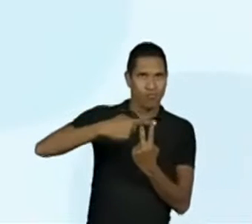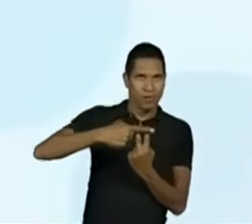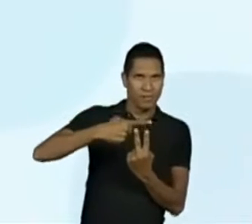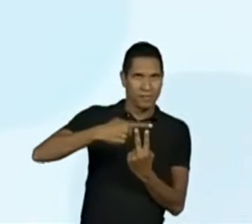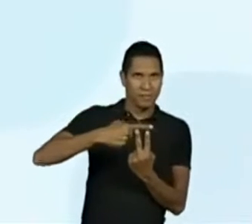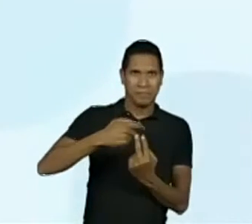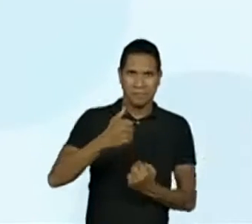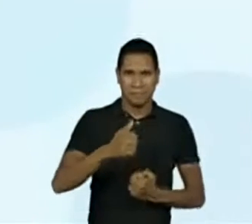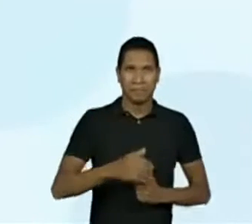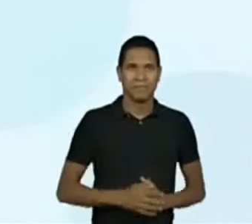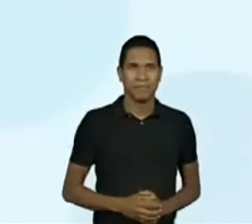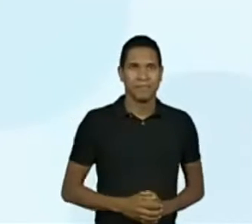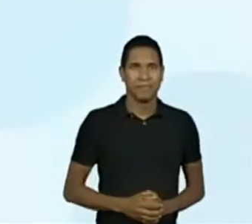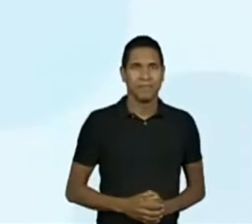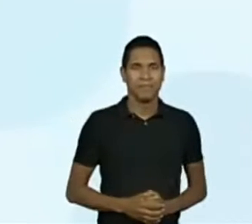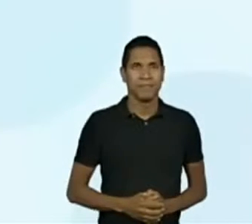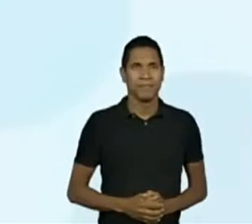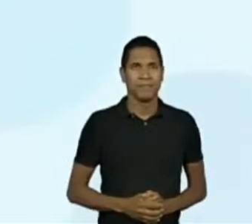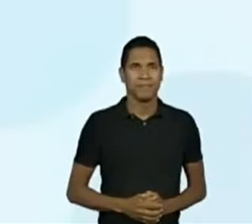Opa!